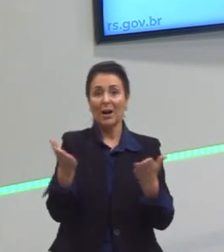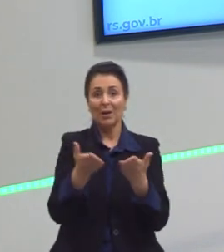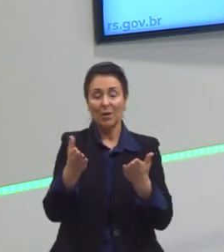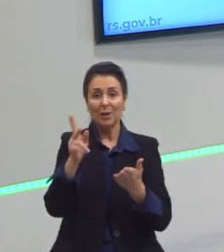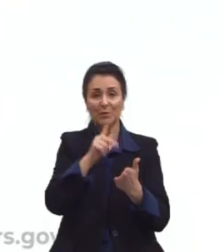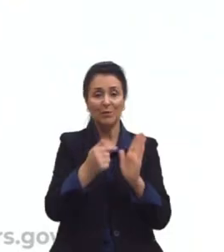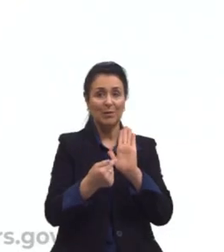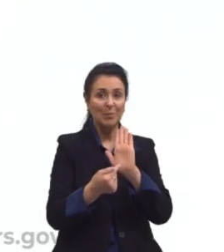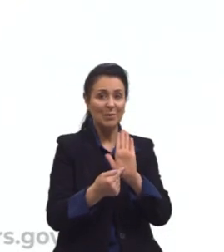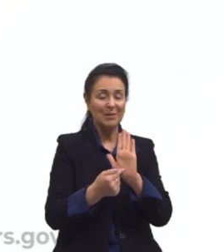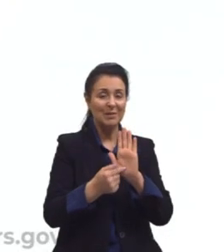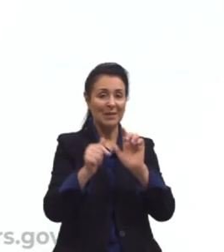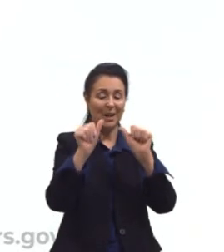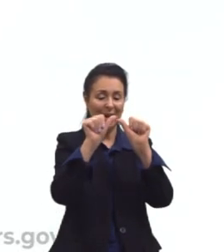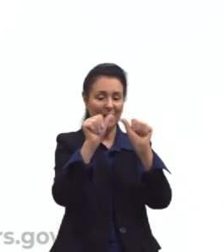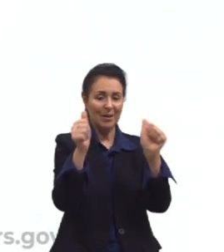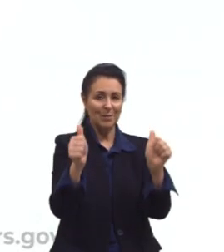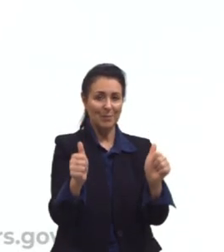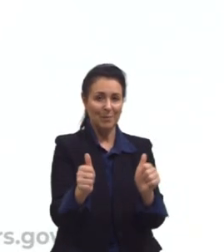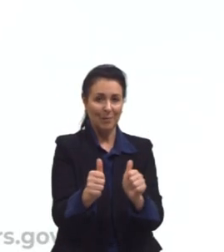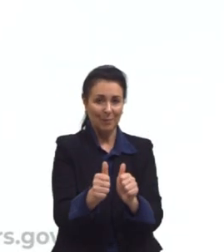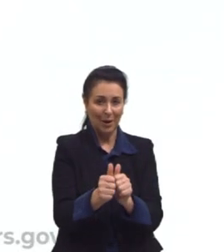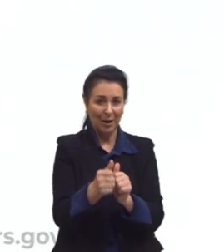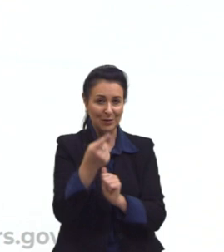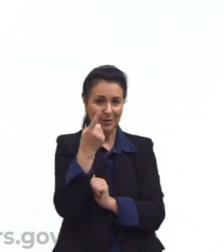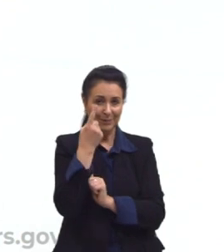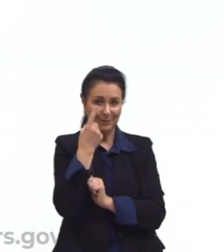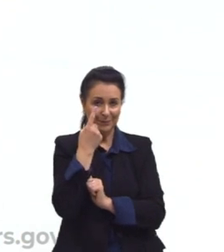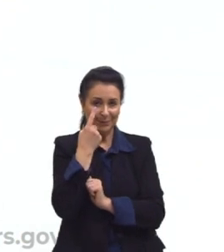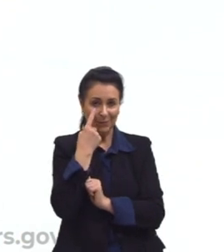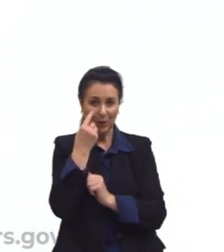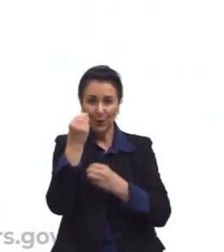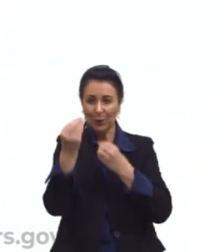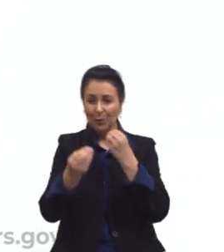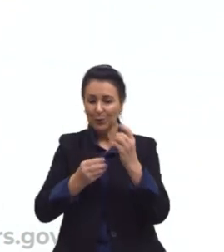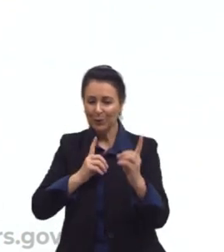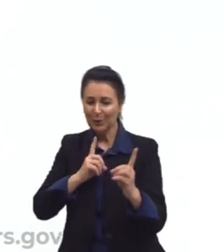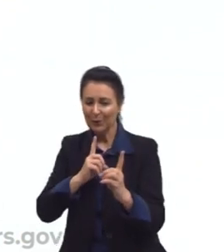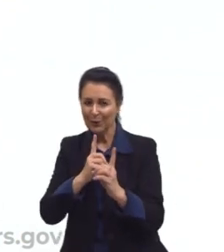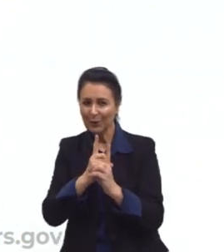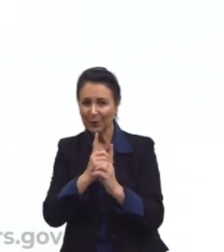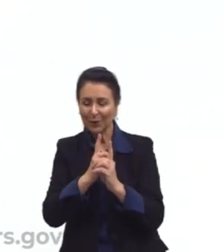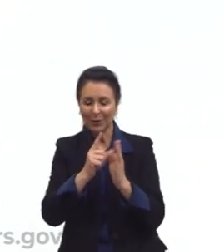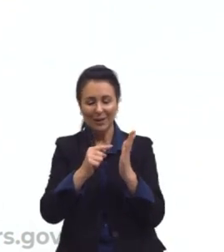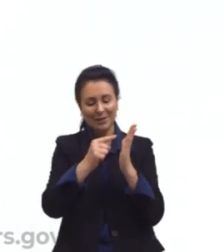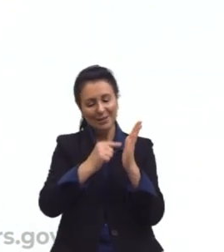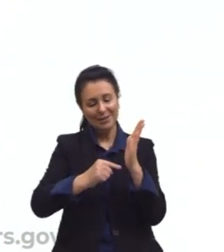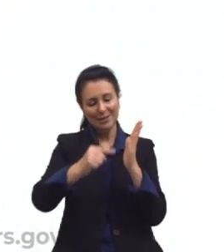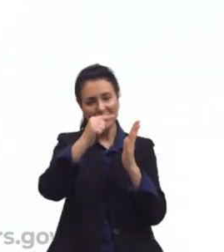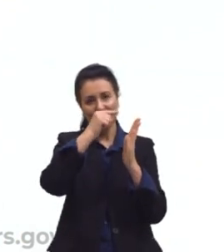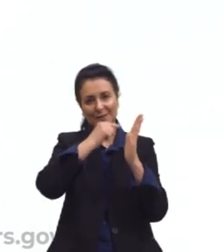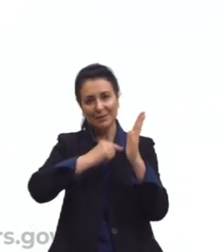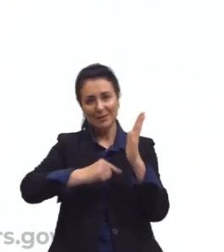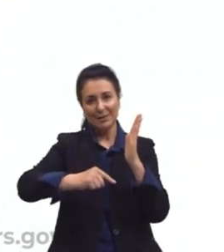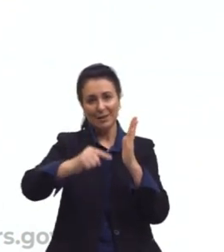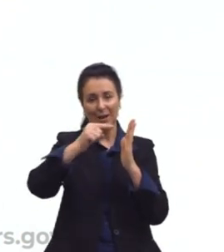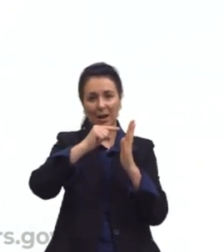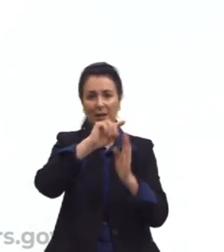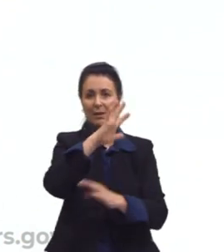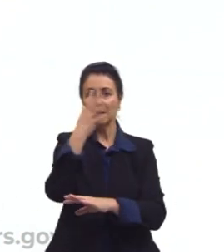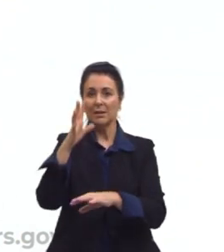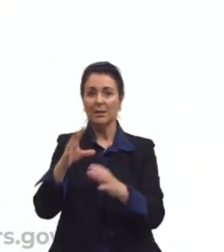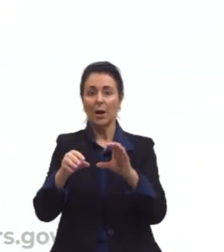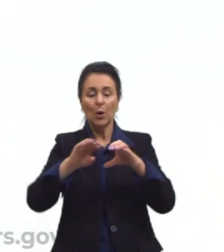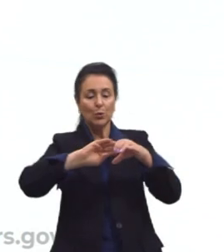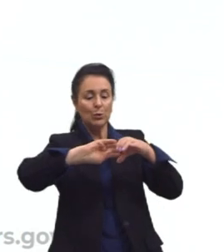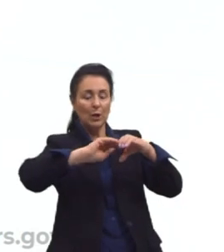aqui para vocês algumas imagens para a gente visualizar onde nós encontramos essas espirais na natureza. Aqui, então, as conchas